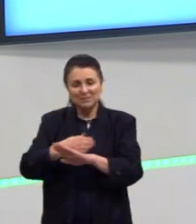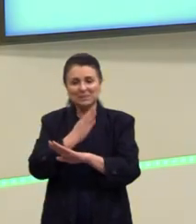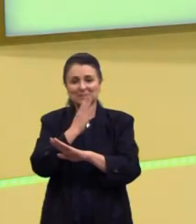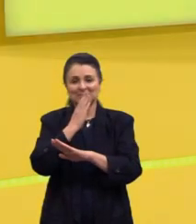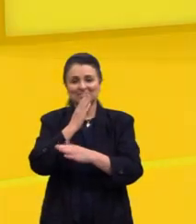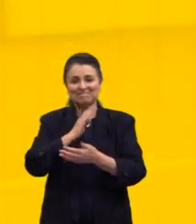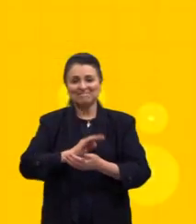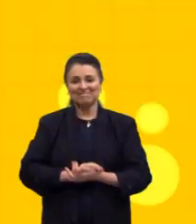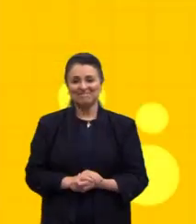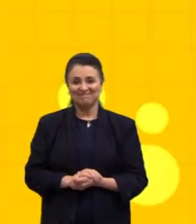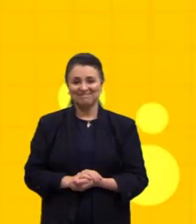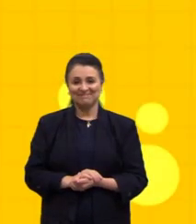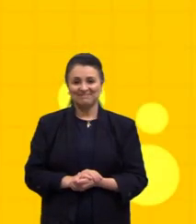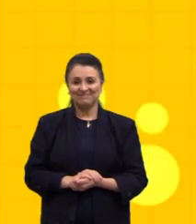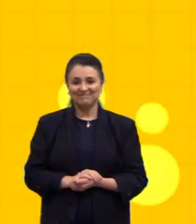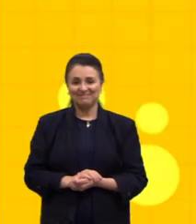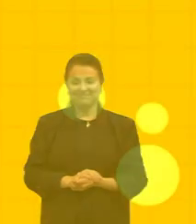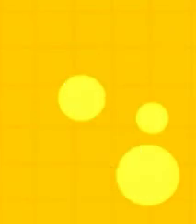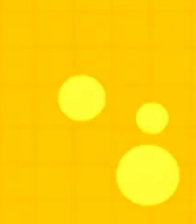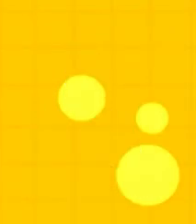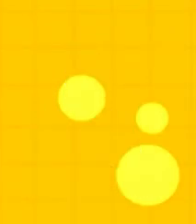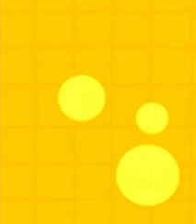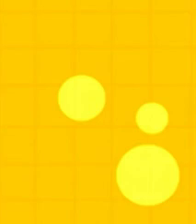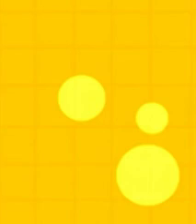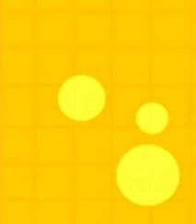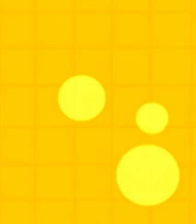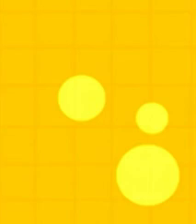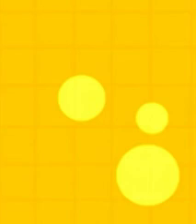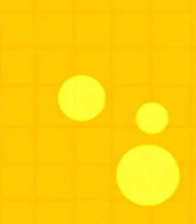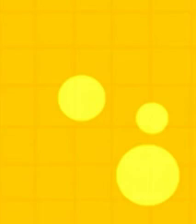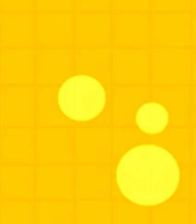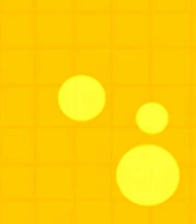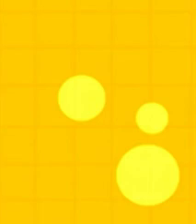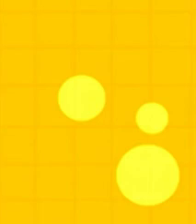aula e